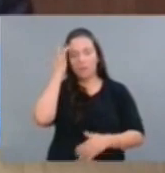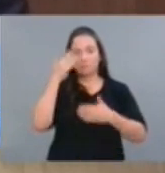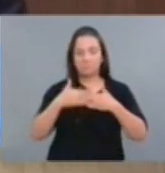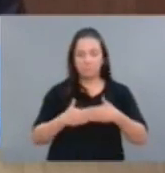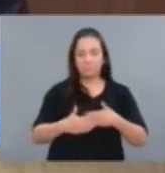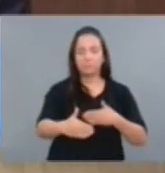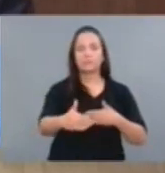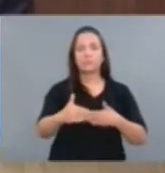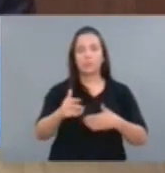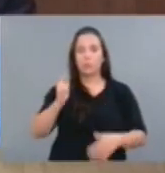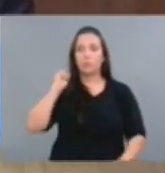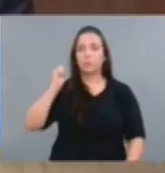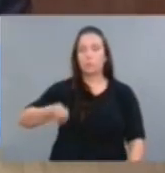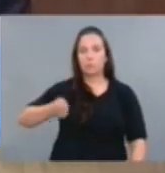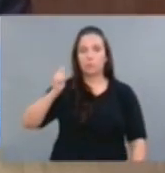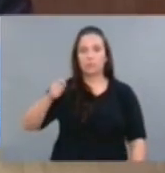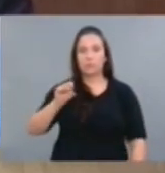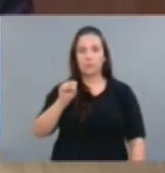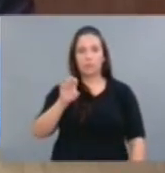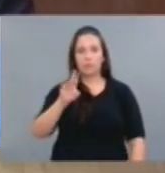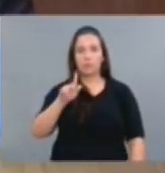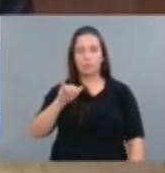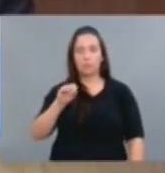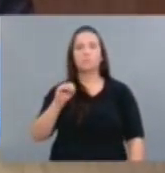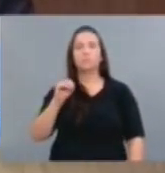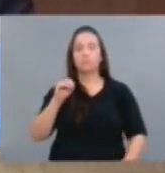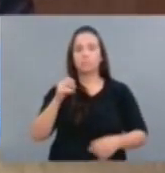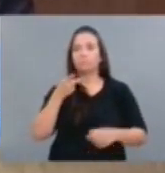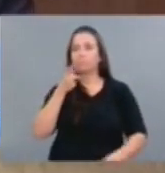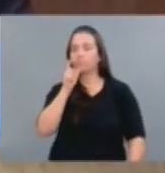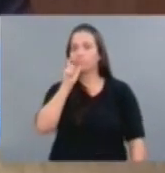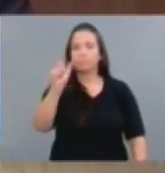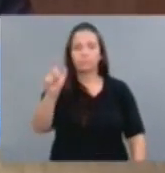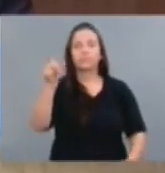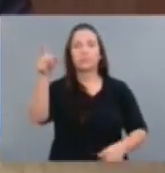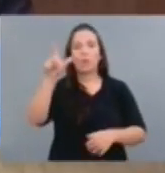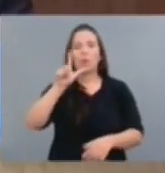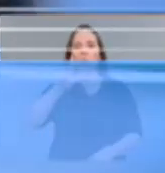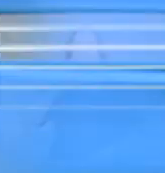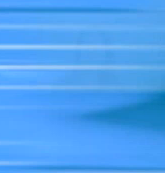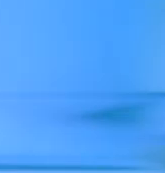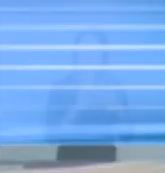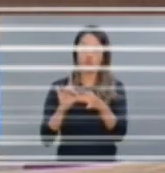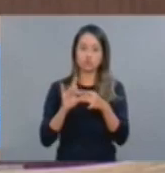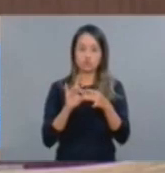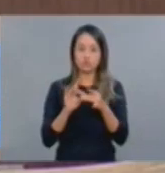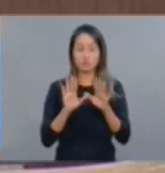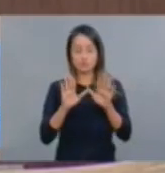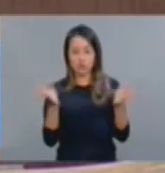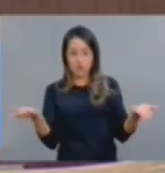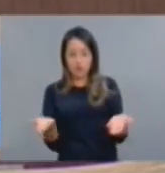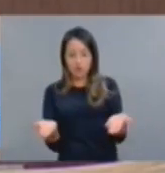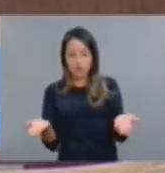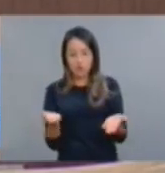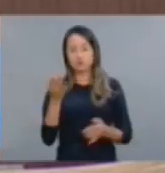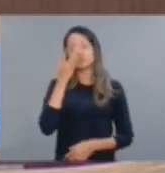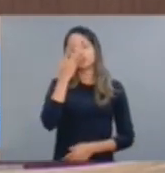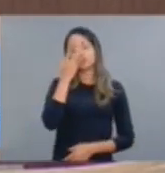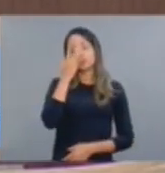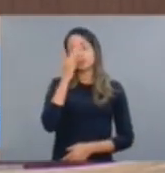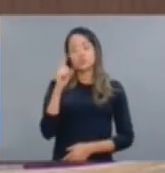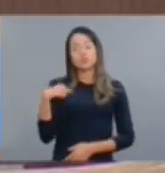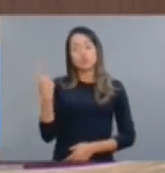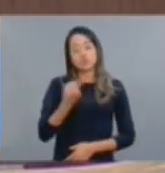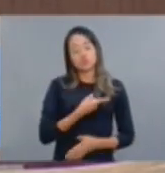se o juiz Moro entender, o presidente Lula pode ser preso, porque o pedido está lá e é válido a sua apreciação. Nós também estamos aqui